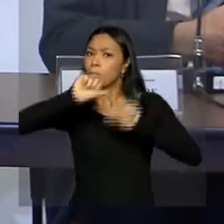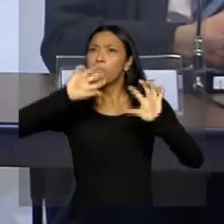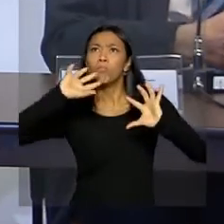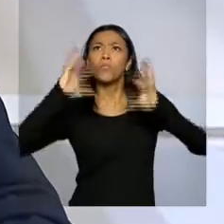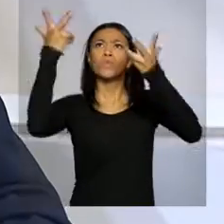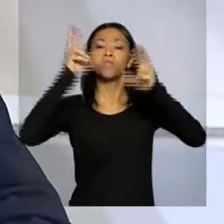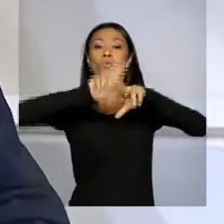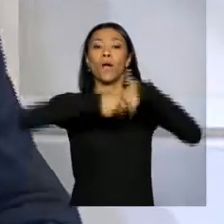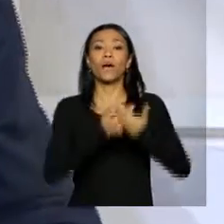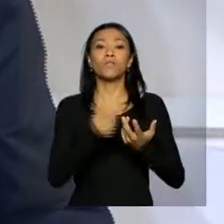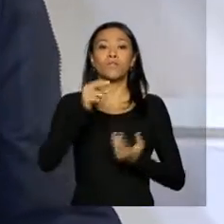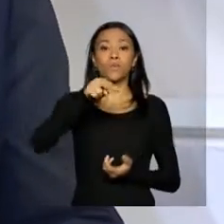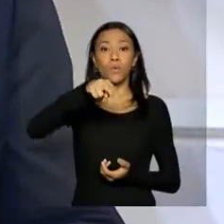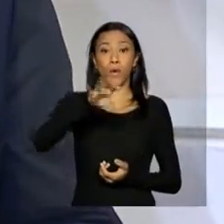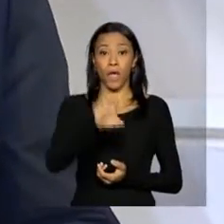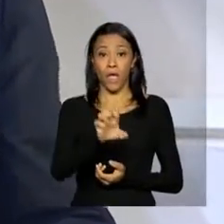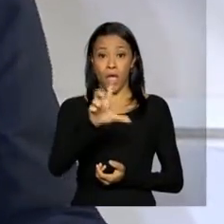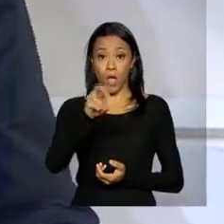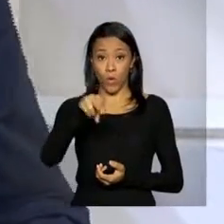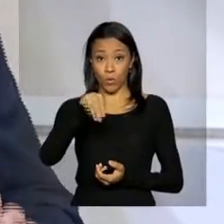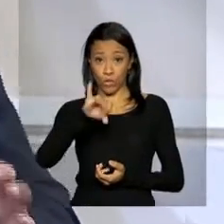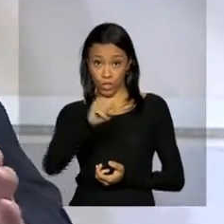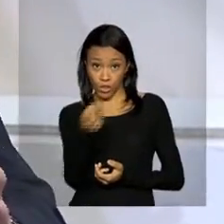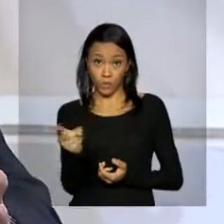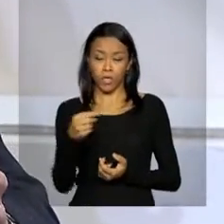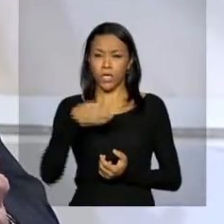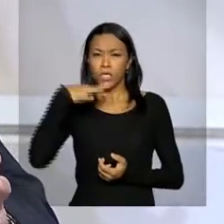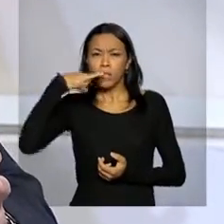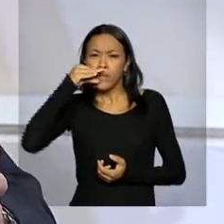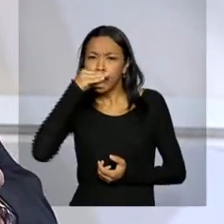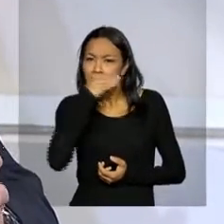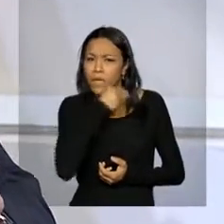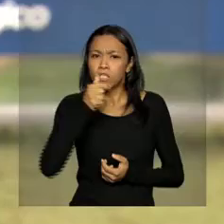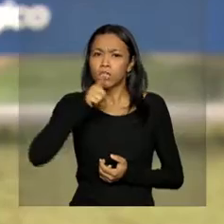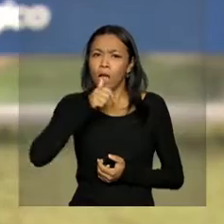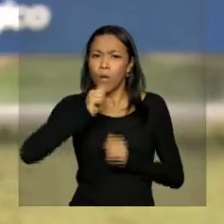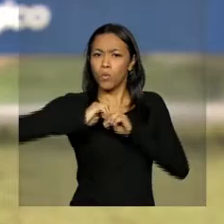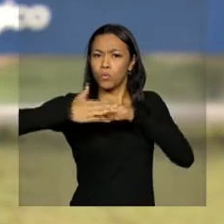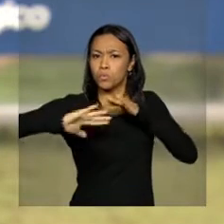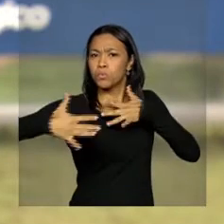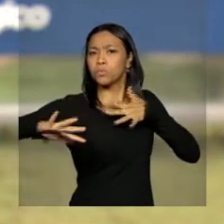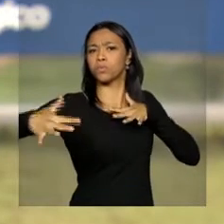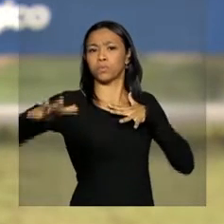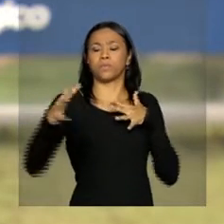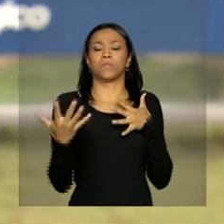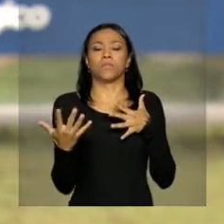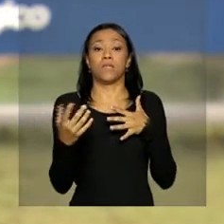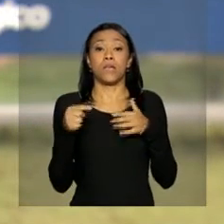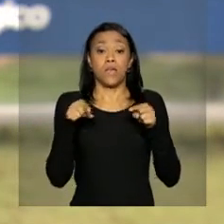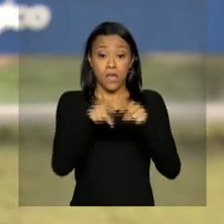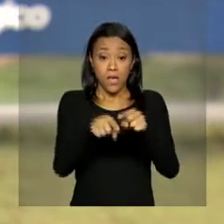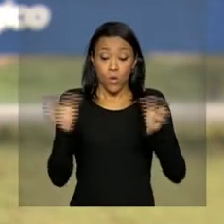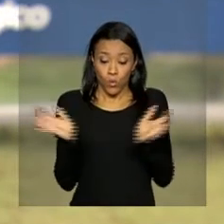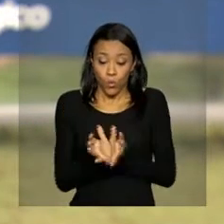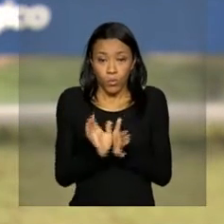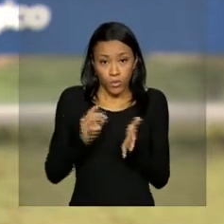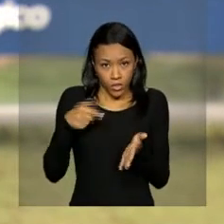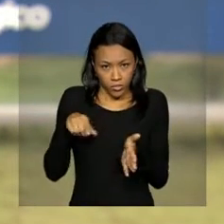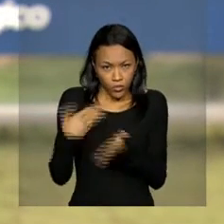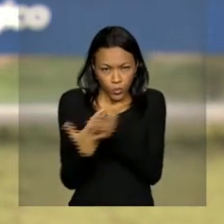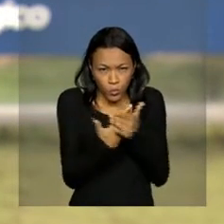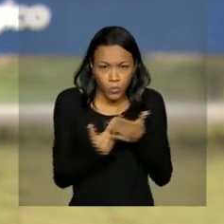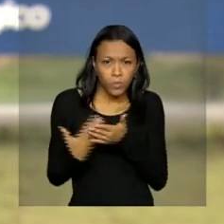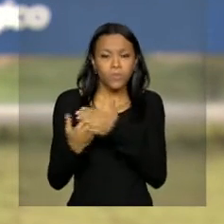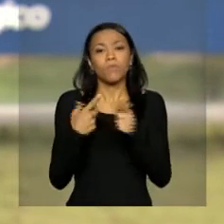El Ninho, que aquece as águas do Oceano Pacífico e reduz os ventos na região do Equador. A previsão do clima feito pelo Grupo de Trabalho auxilia o